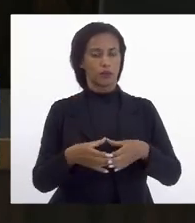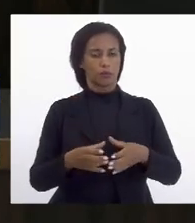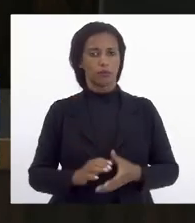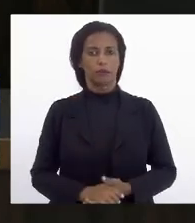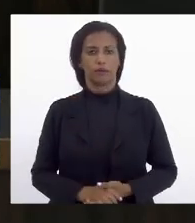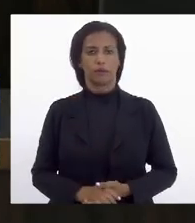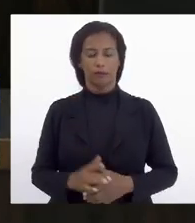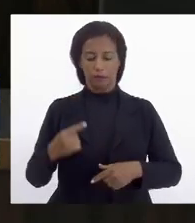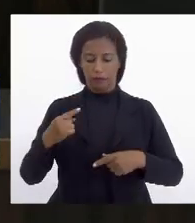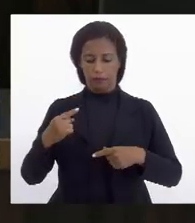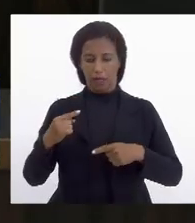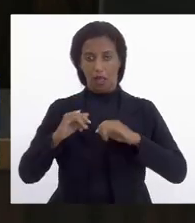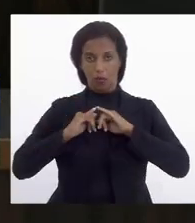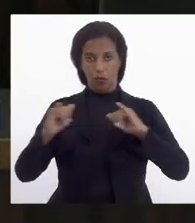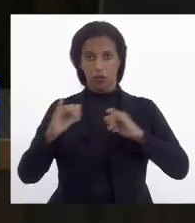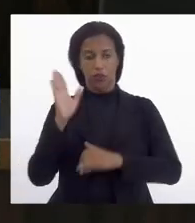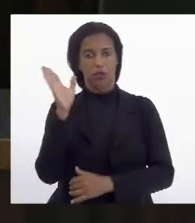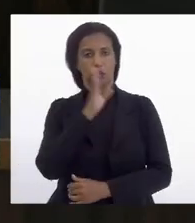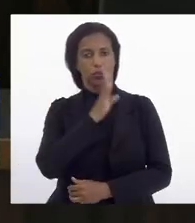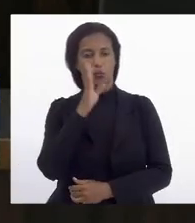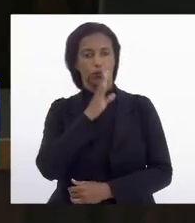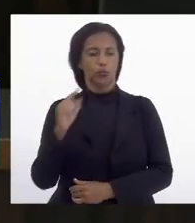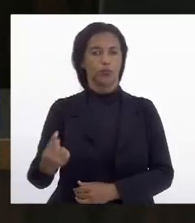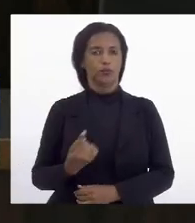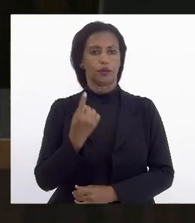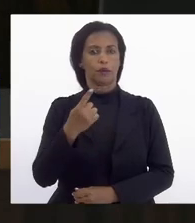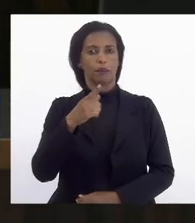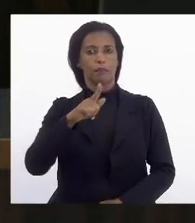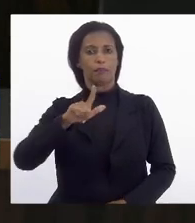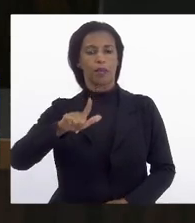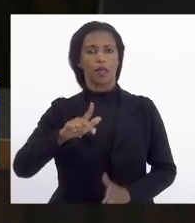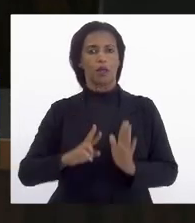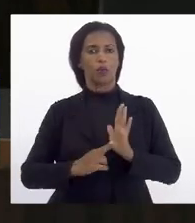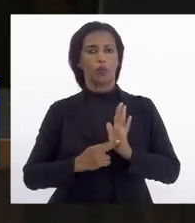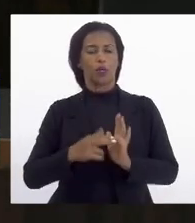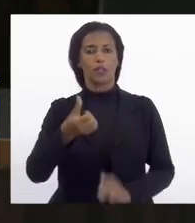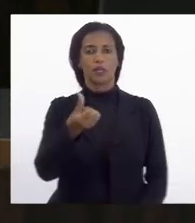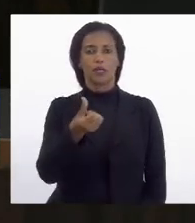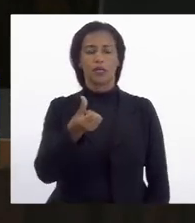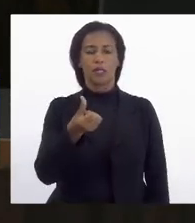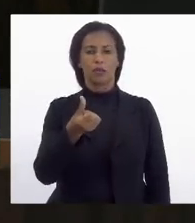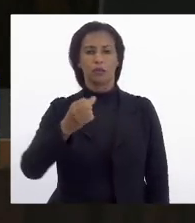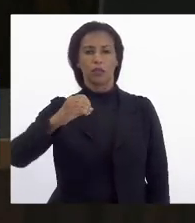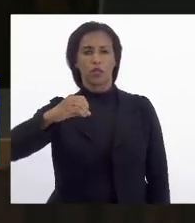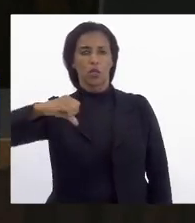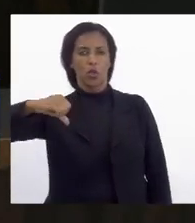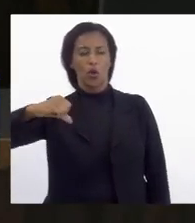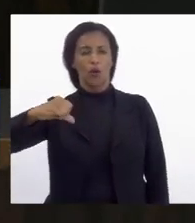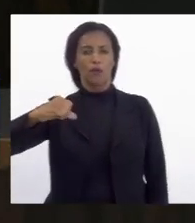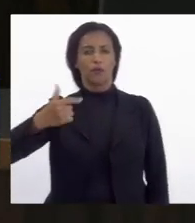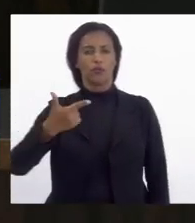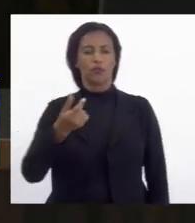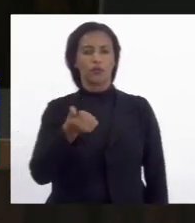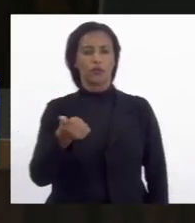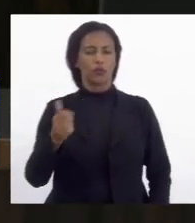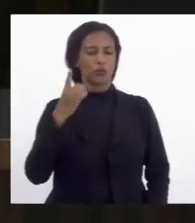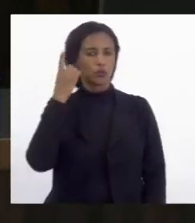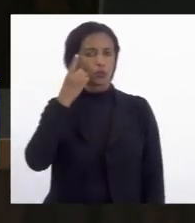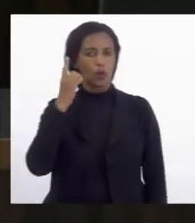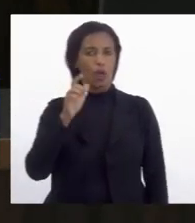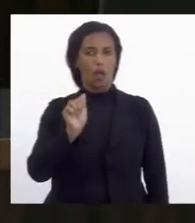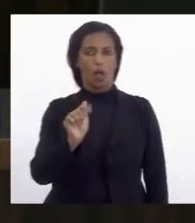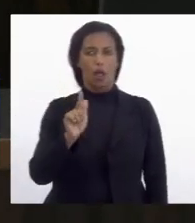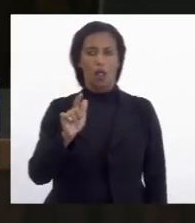anuncio discussão única projeto de resolução número 609 de 2021 de autoria deputado